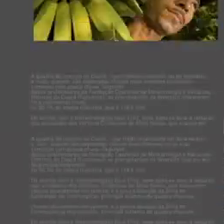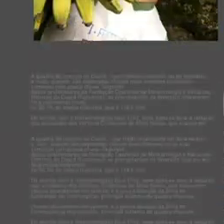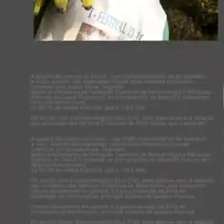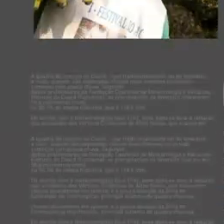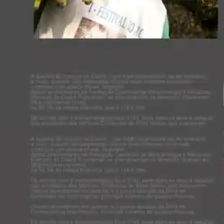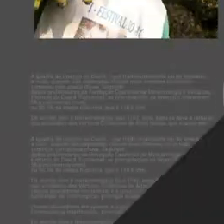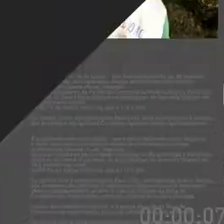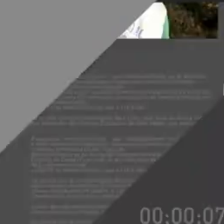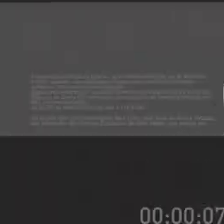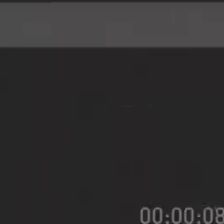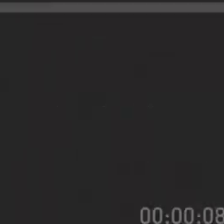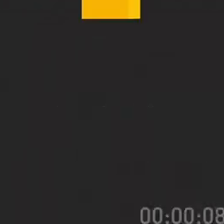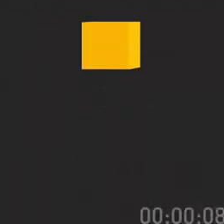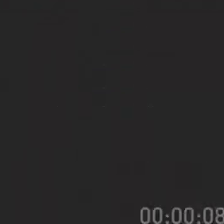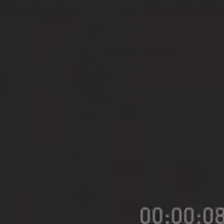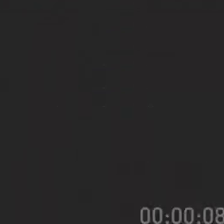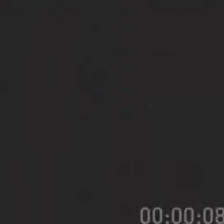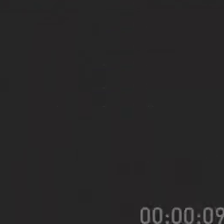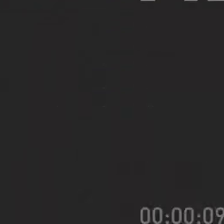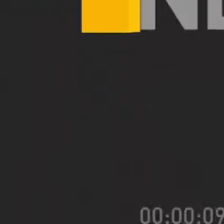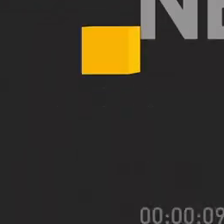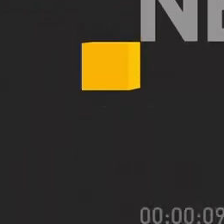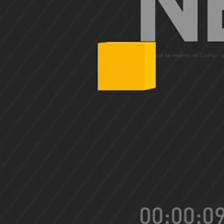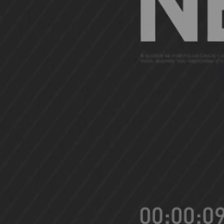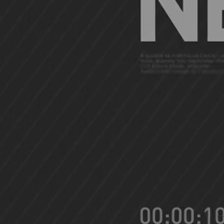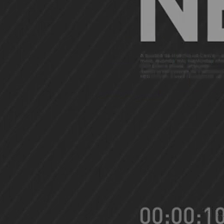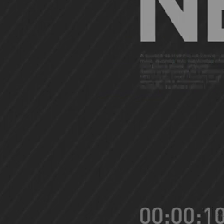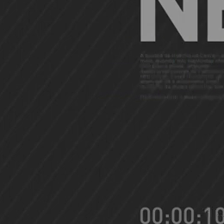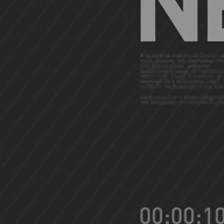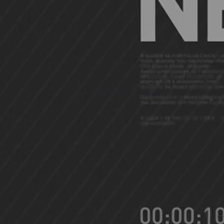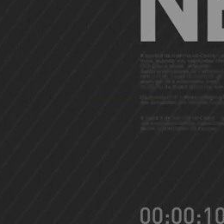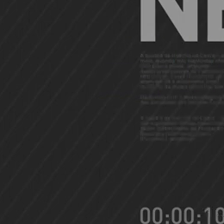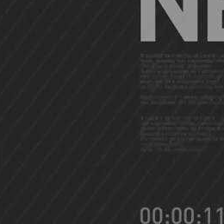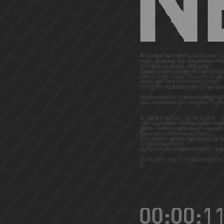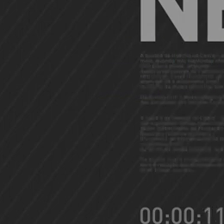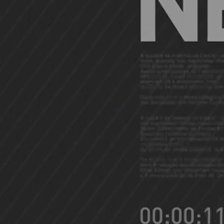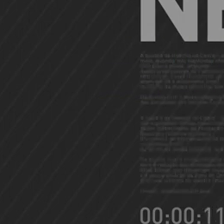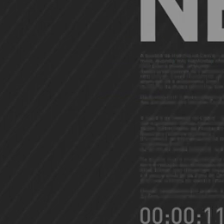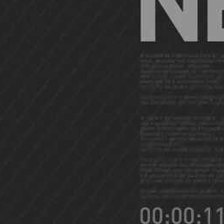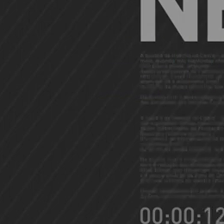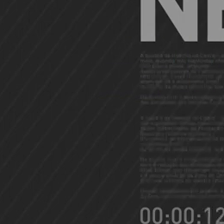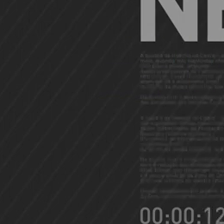Quintena Coelho Transcrição Legendas por Quintena Coelho